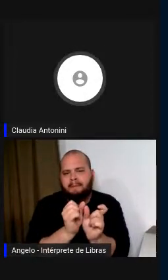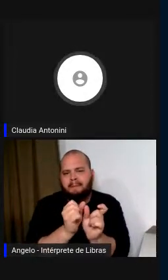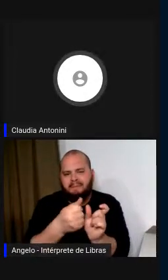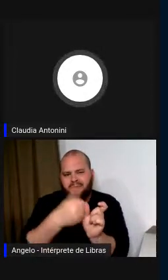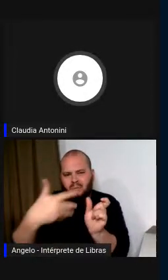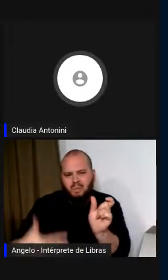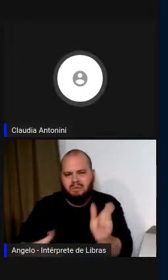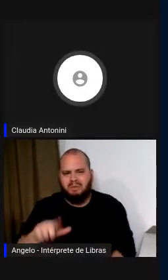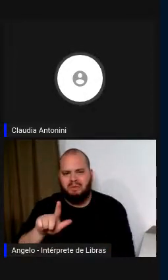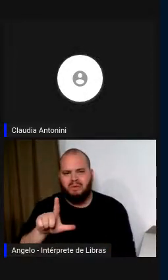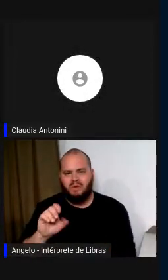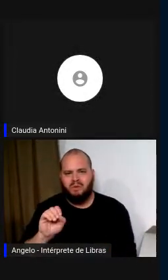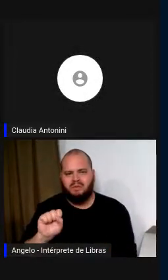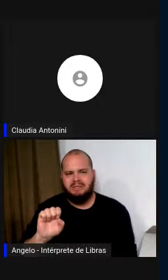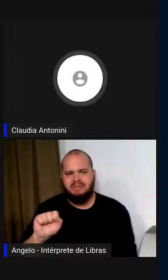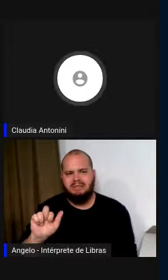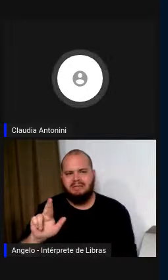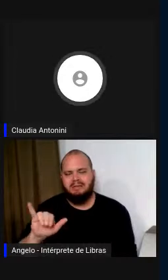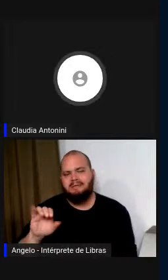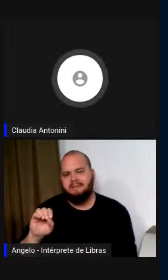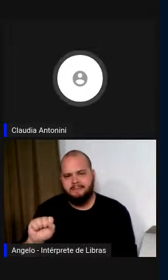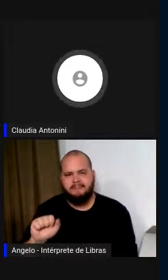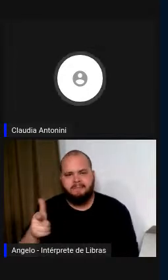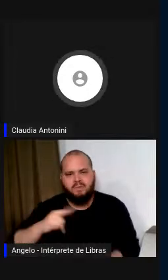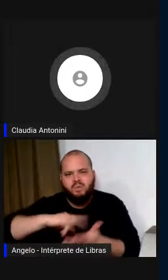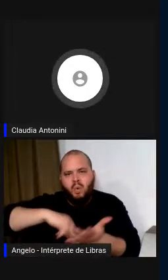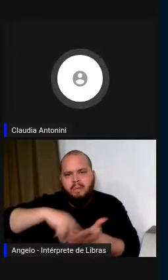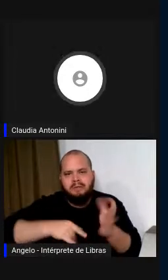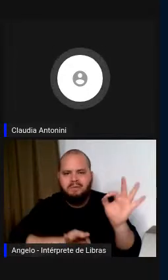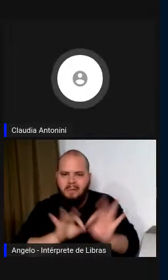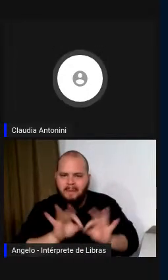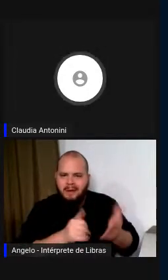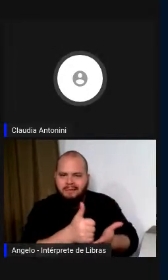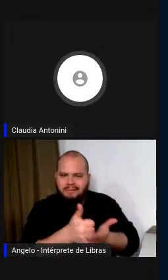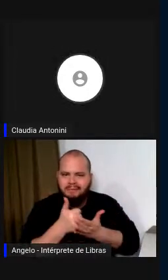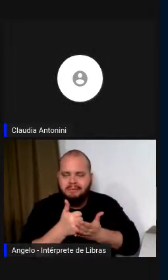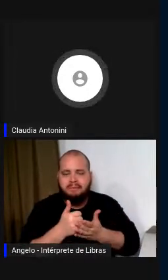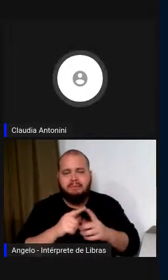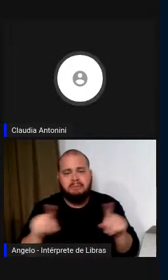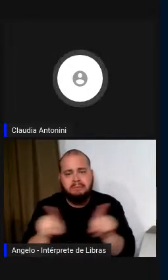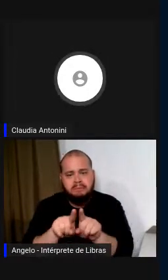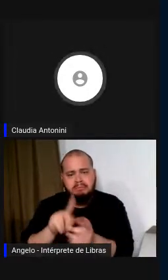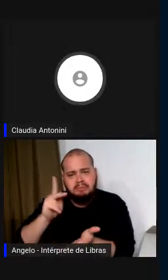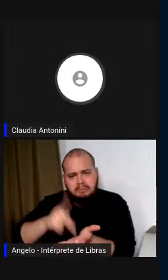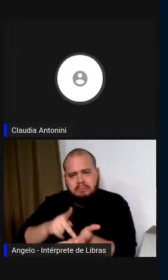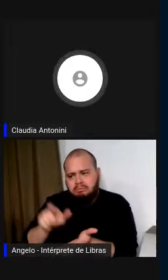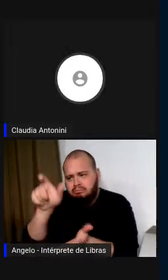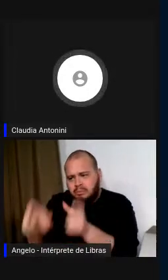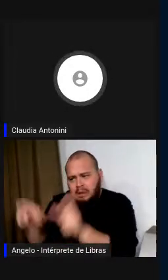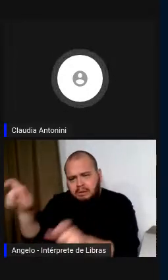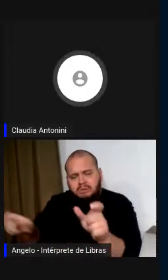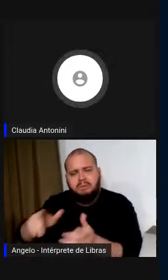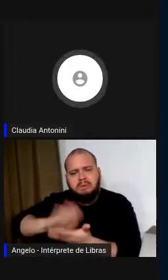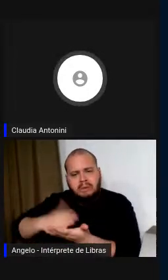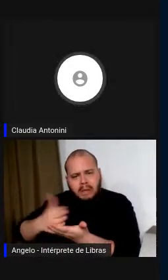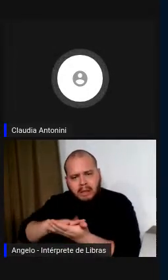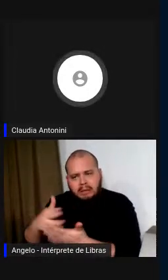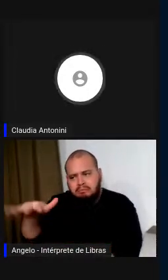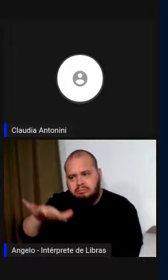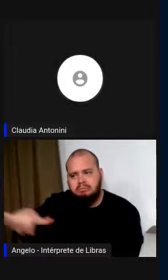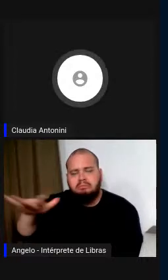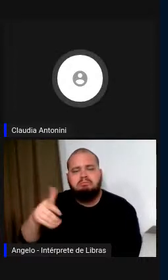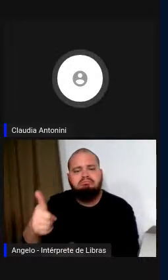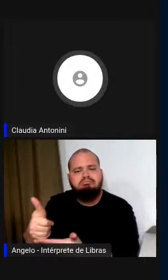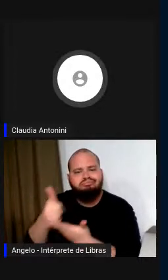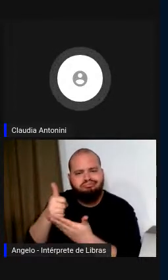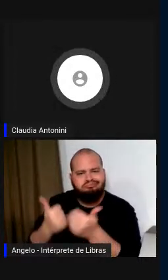documentos de preparação e, de fato, existem intérpretes que são coadjuvantes e auxiliados pelo